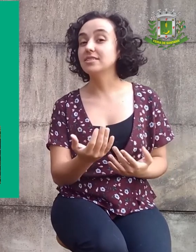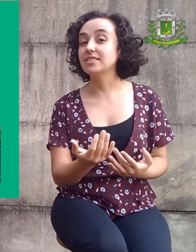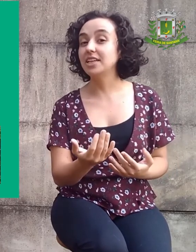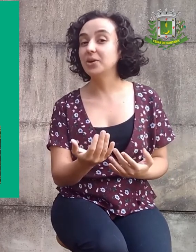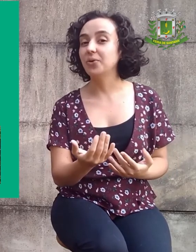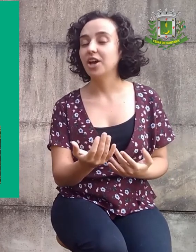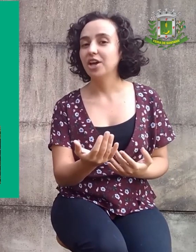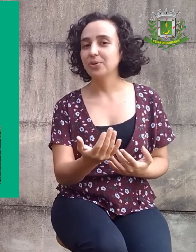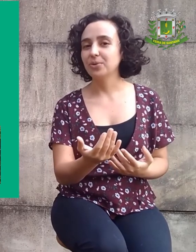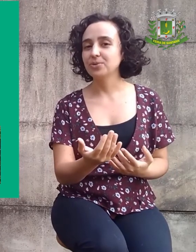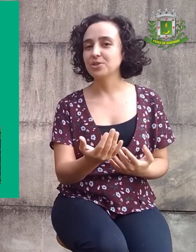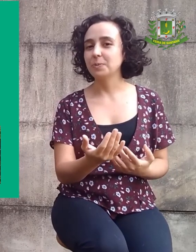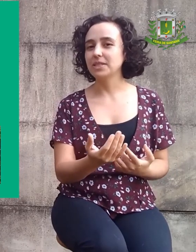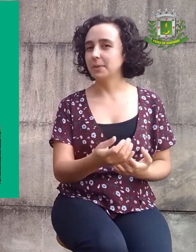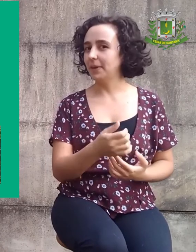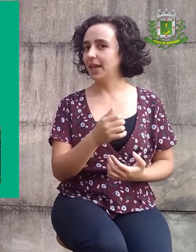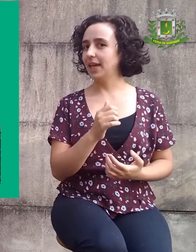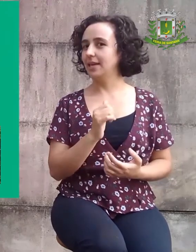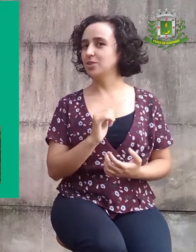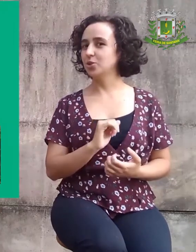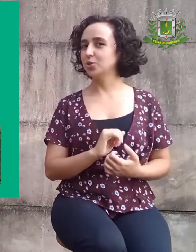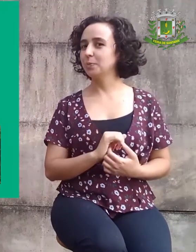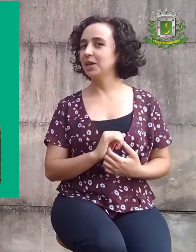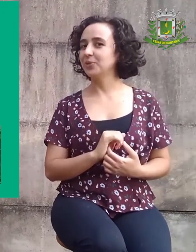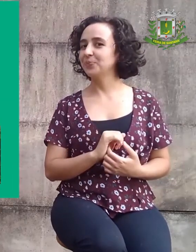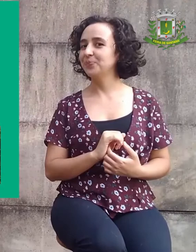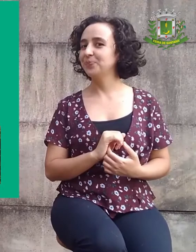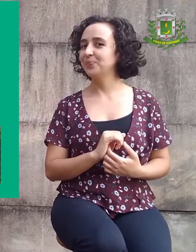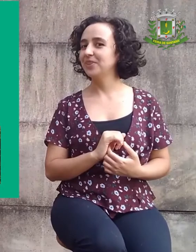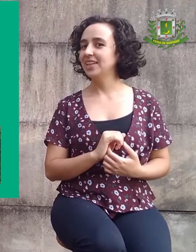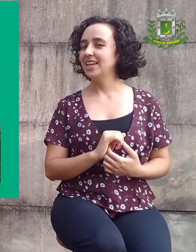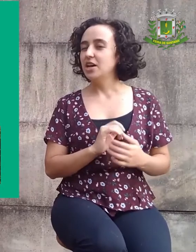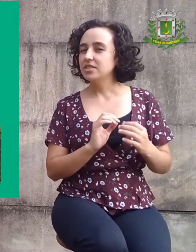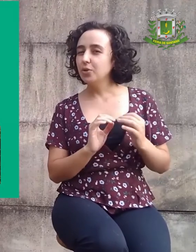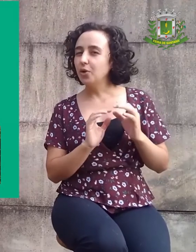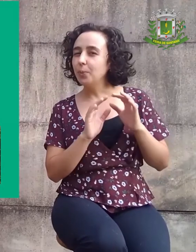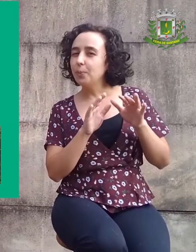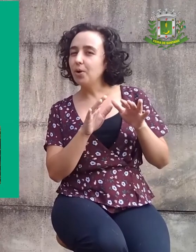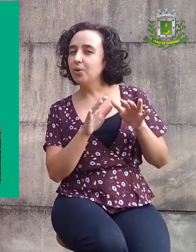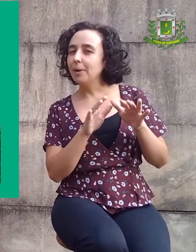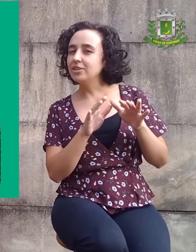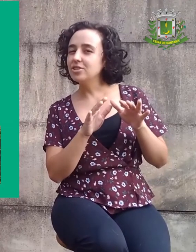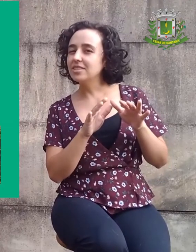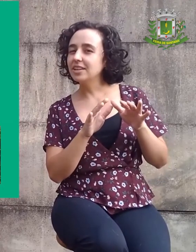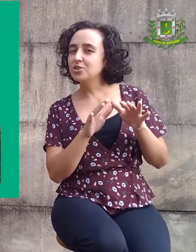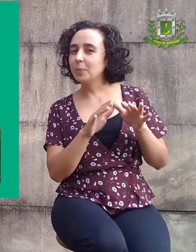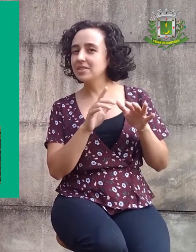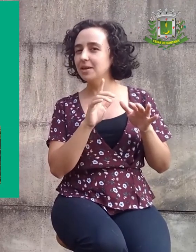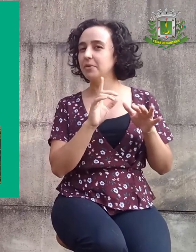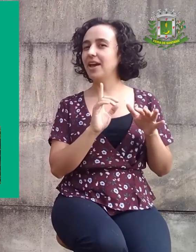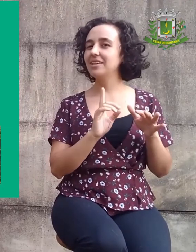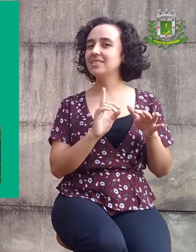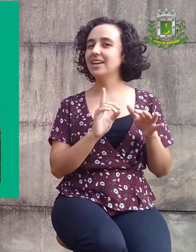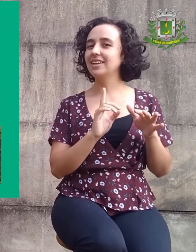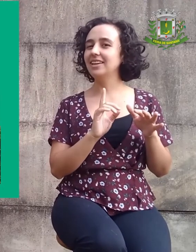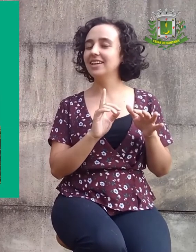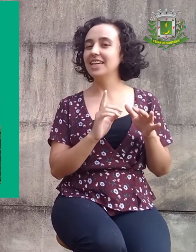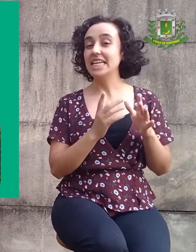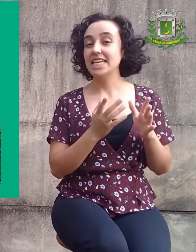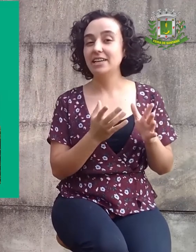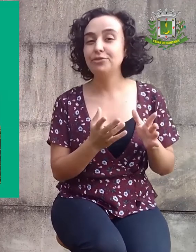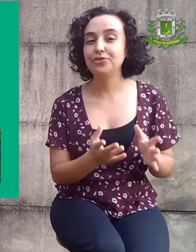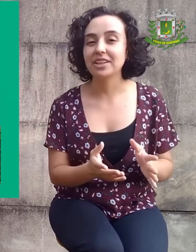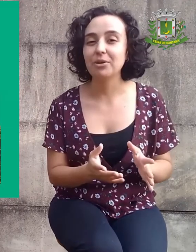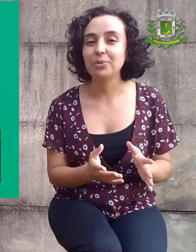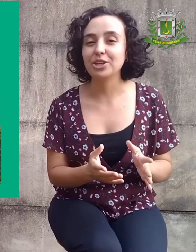quando eu distancio, eu consigo perceber esse outro plano. Se eu vou um pouco mais distante, eu percebo esse daqui.